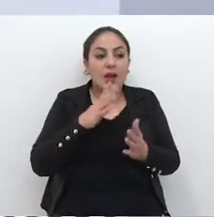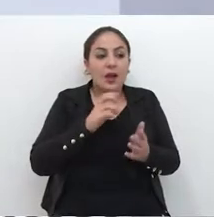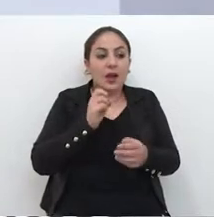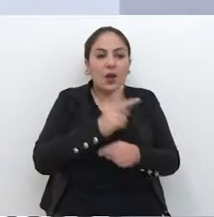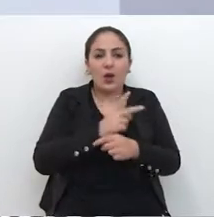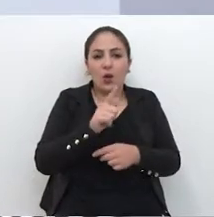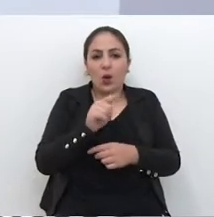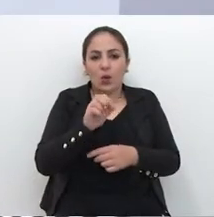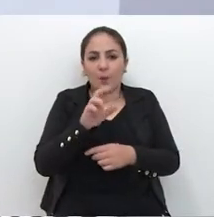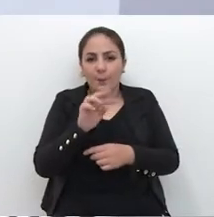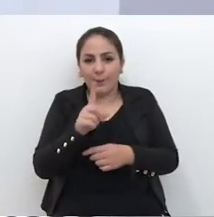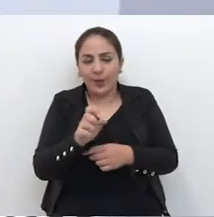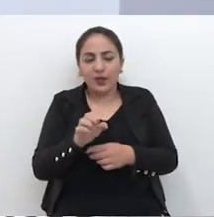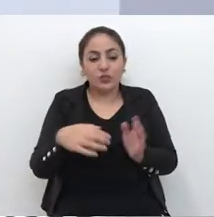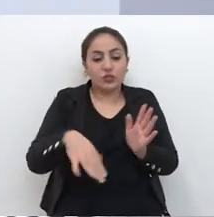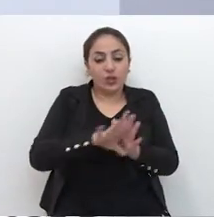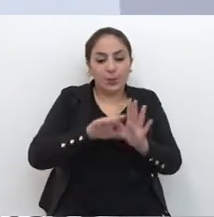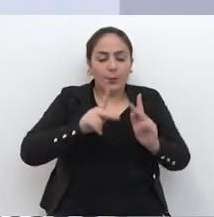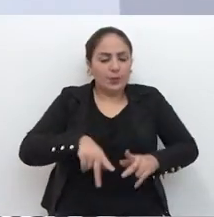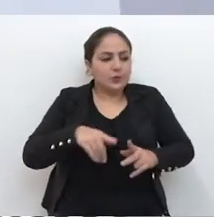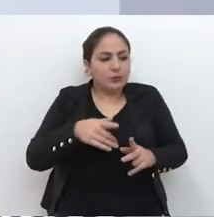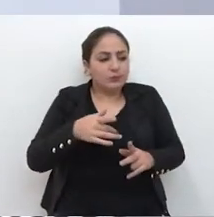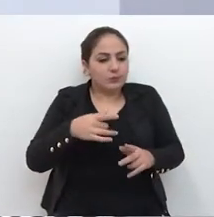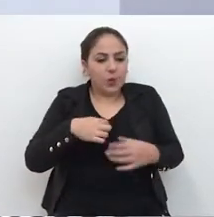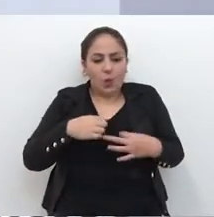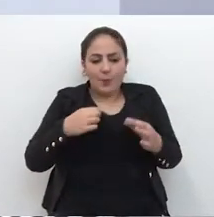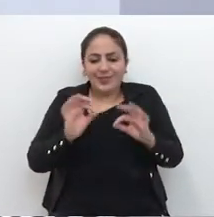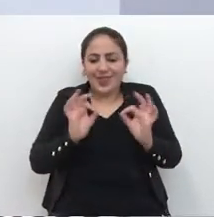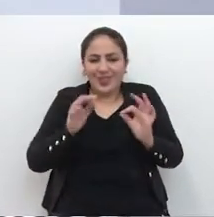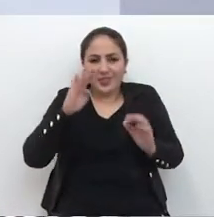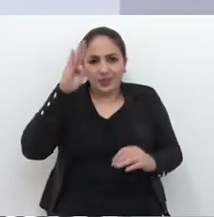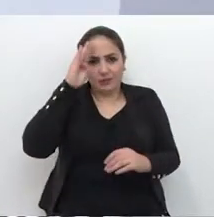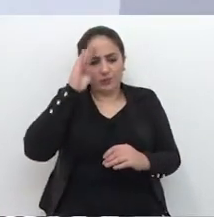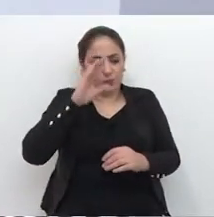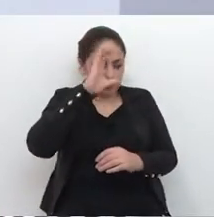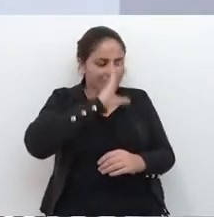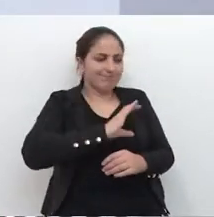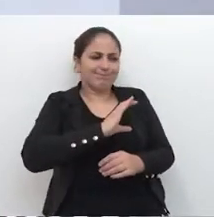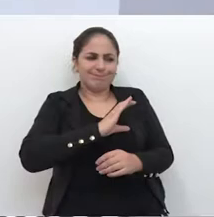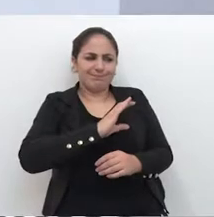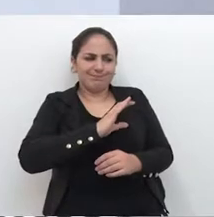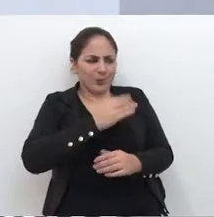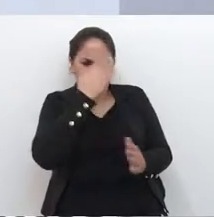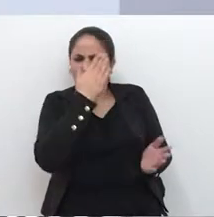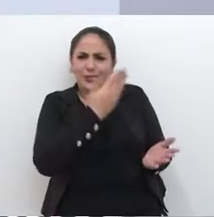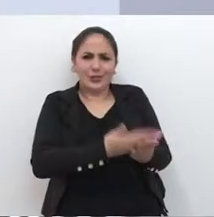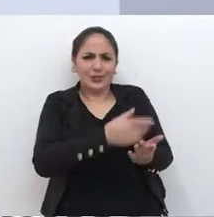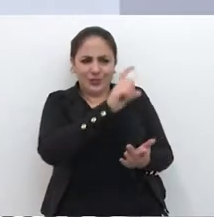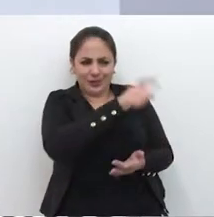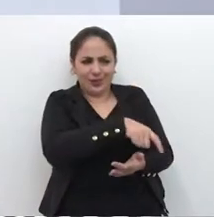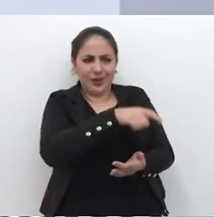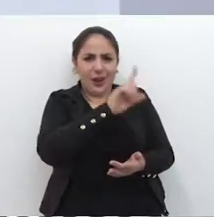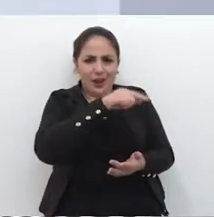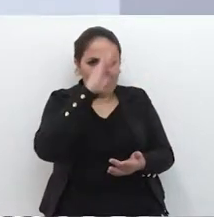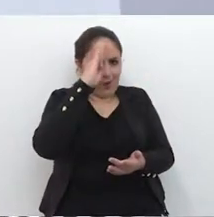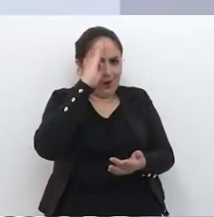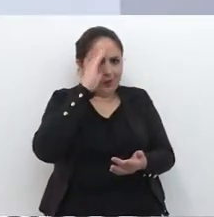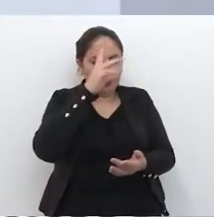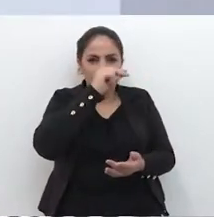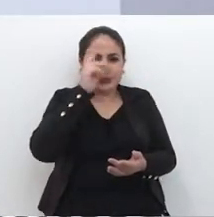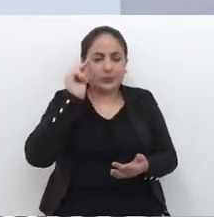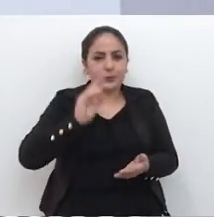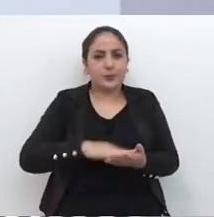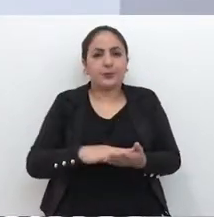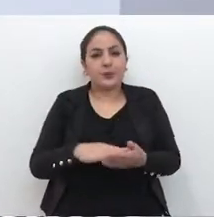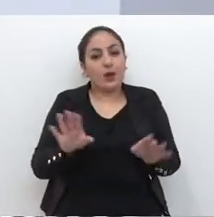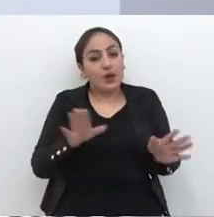aplicar golpes e chega uma pessoa que não tem qualquer tipo de identificação, o cidadão tem até o direito de não acreditar que seja um guarda do município.